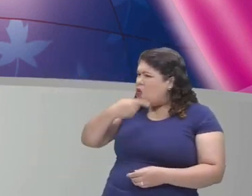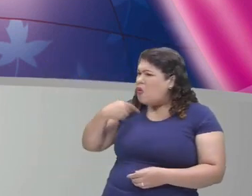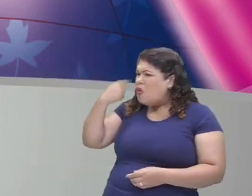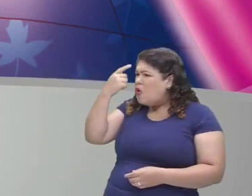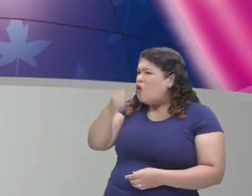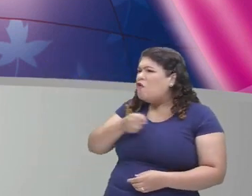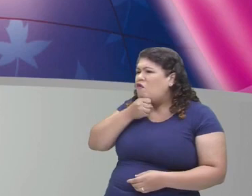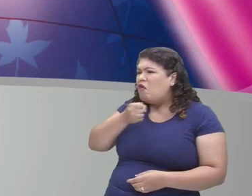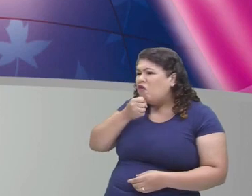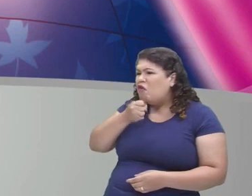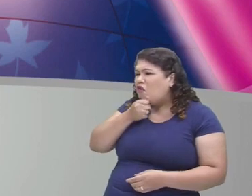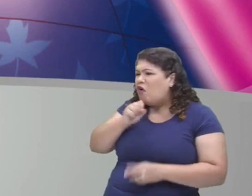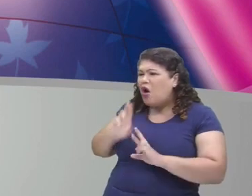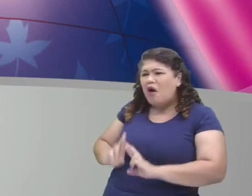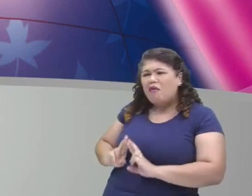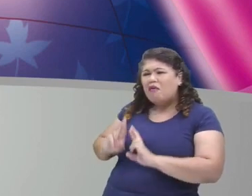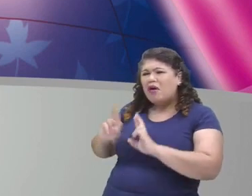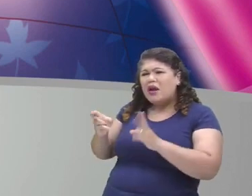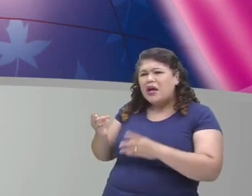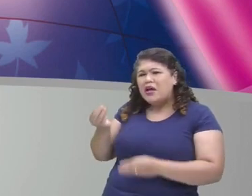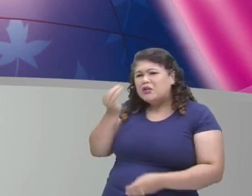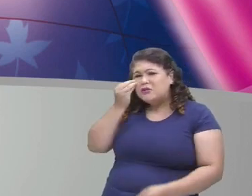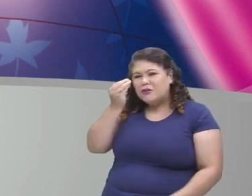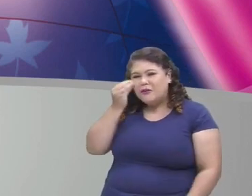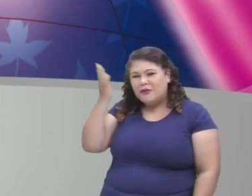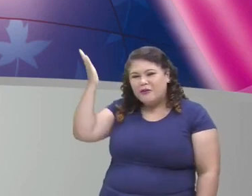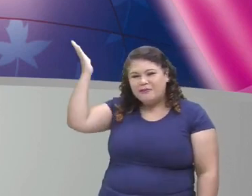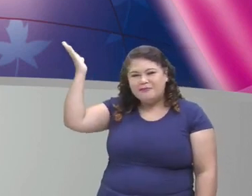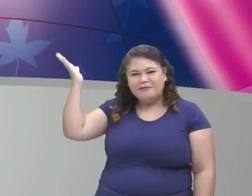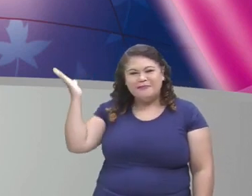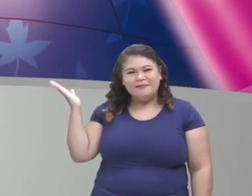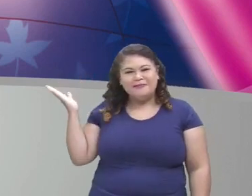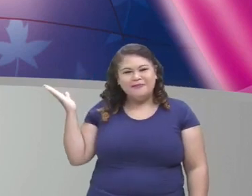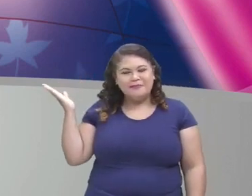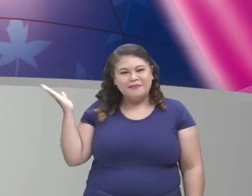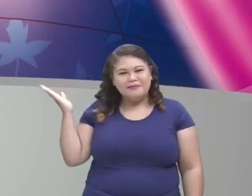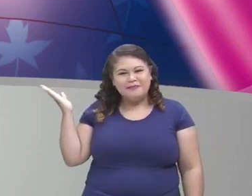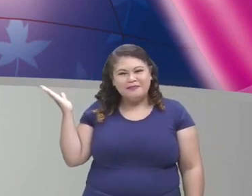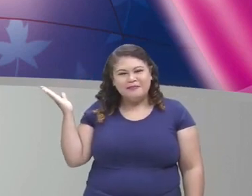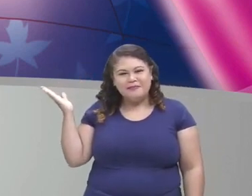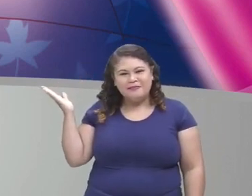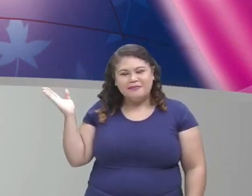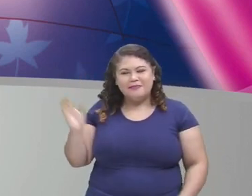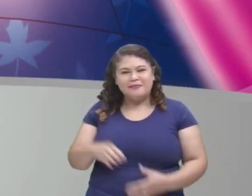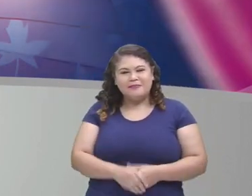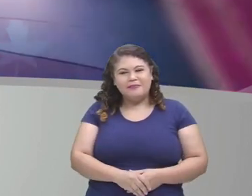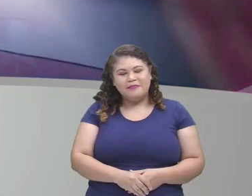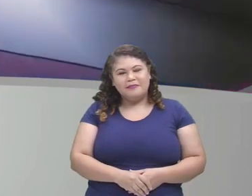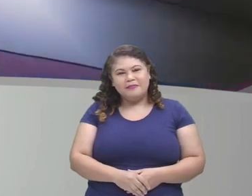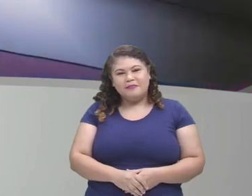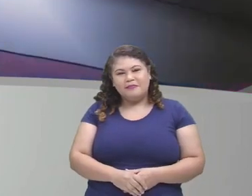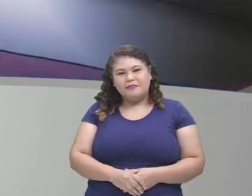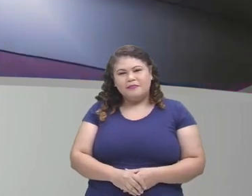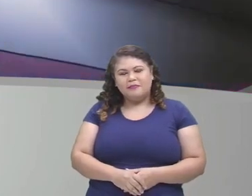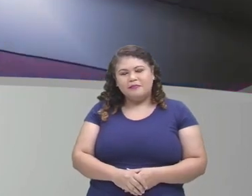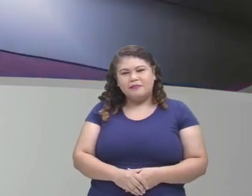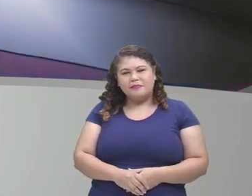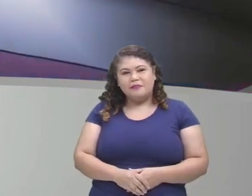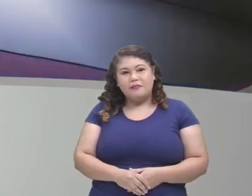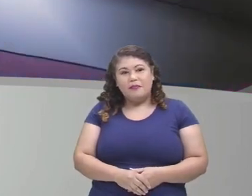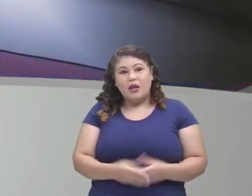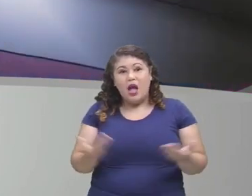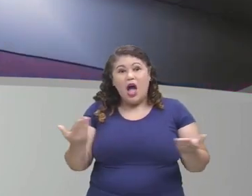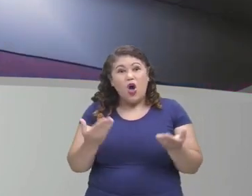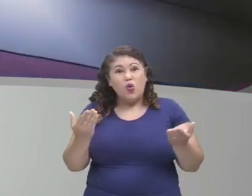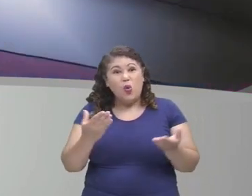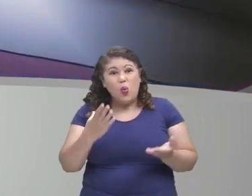estranho, como nós estamos vendo aqui nesta imagem. Agora, o